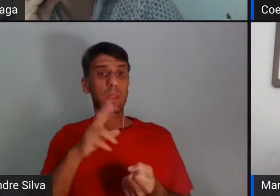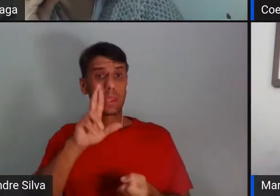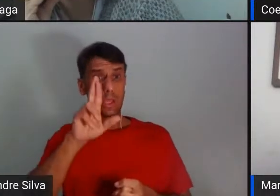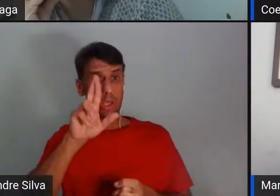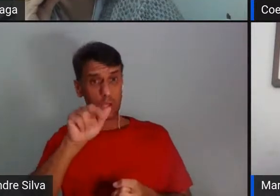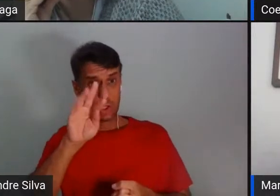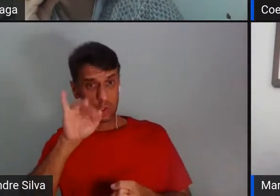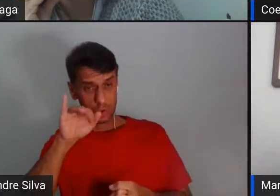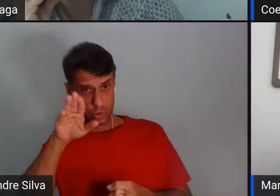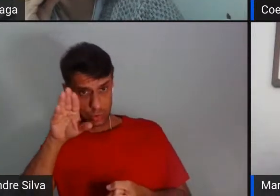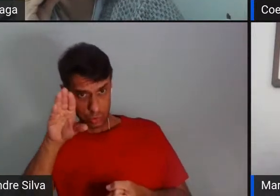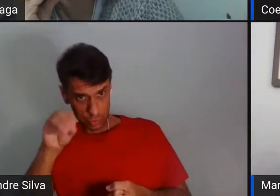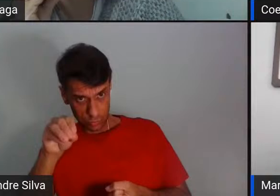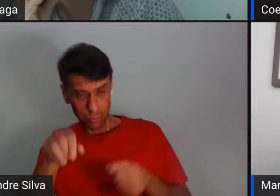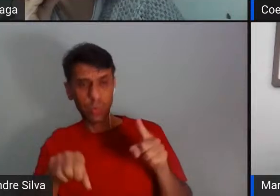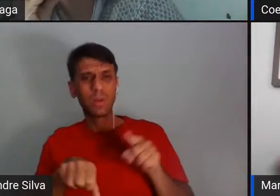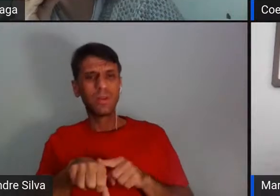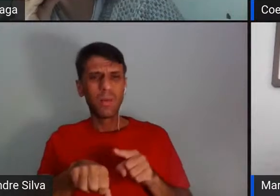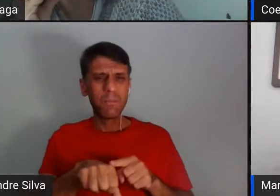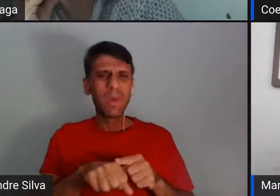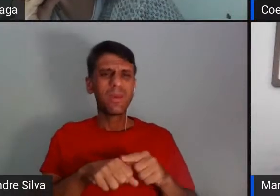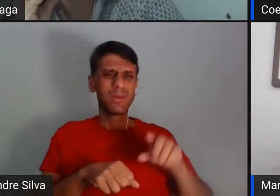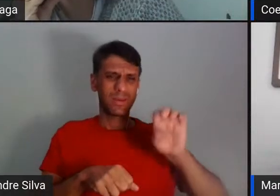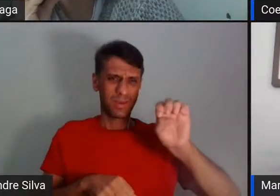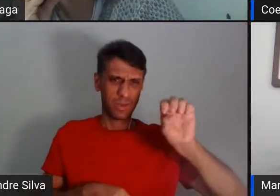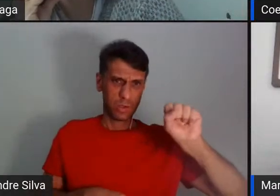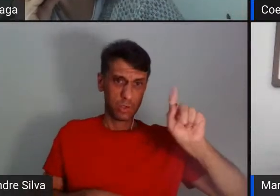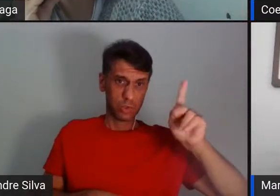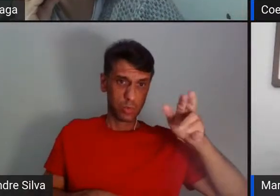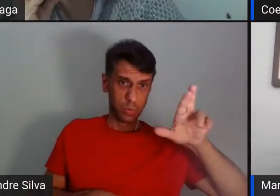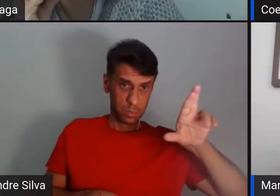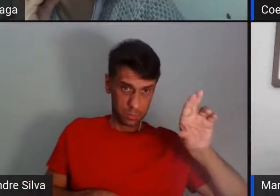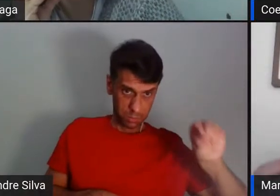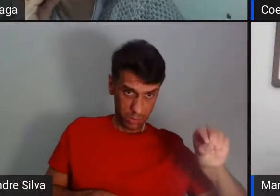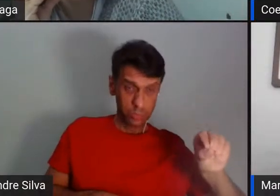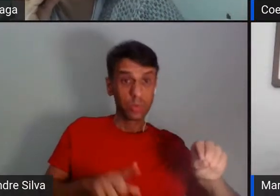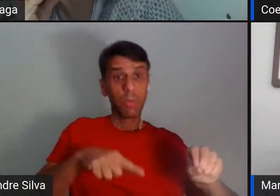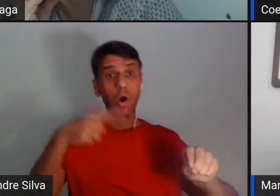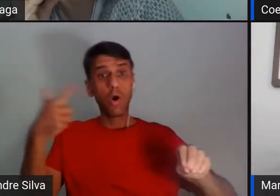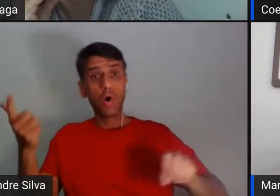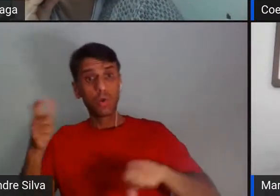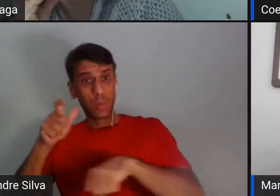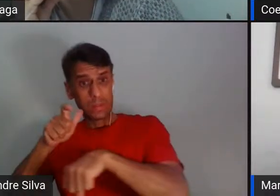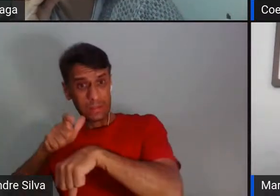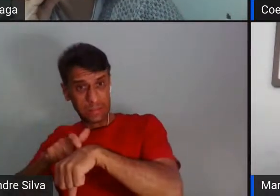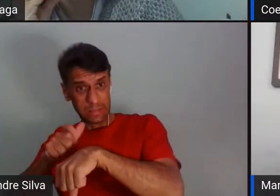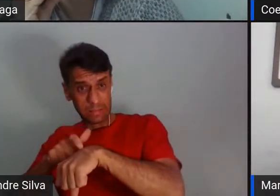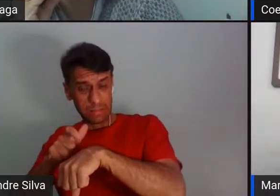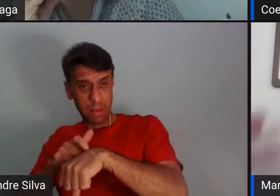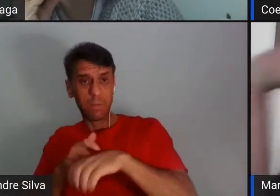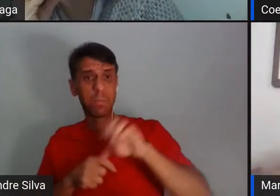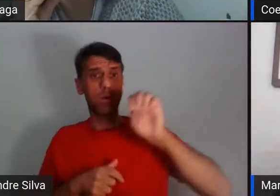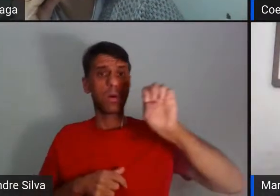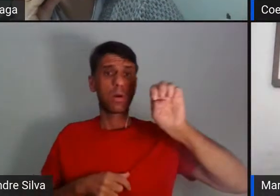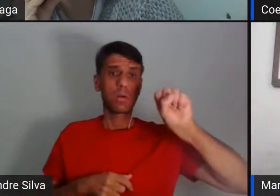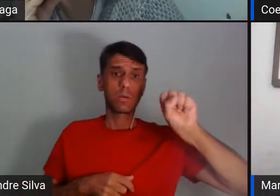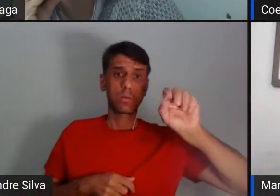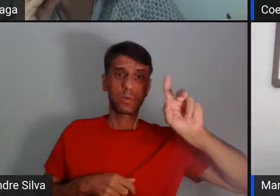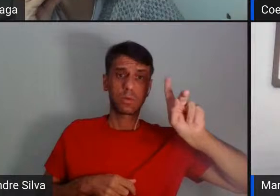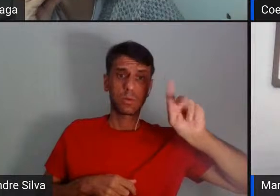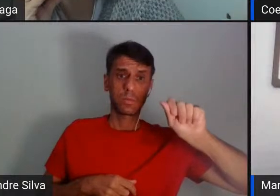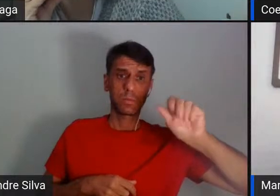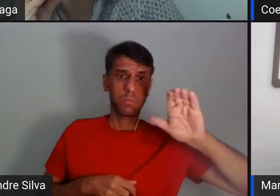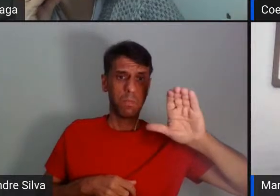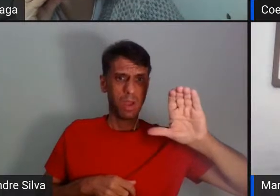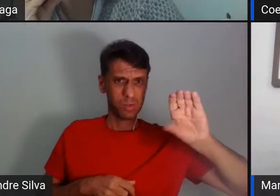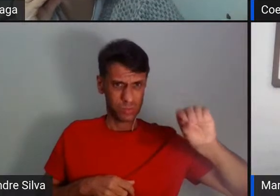outras possibilidades de experimentar tempo-espaço? Né? Talvez, assim, como que a gente estando na